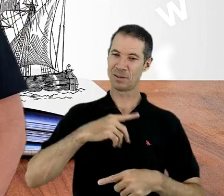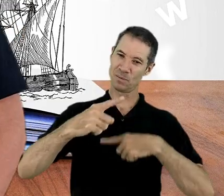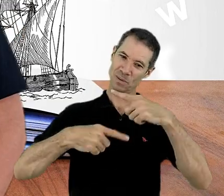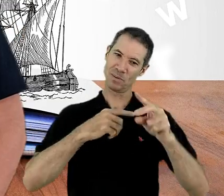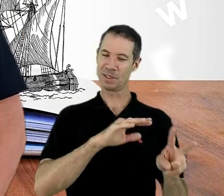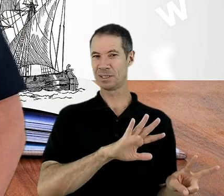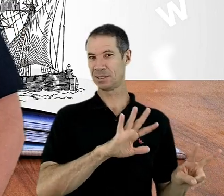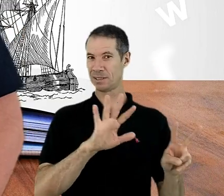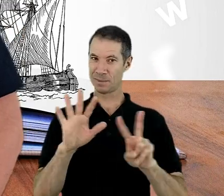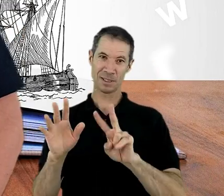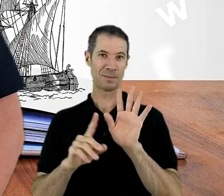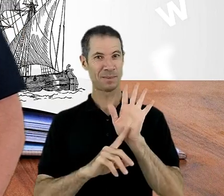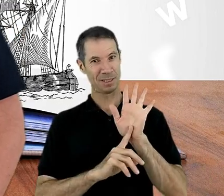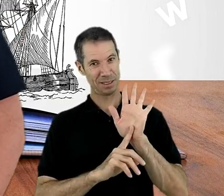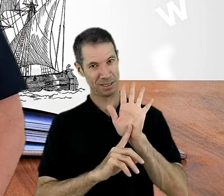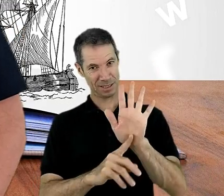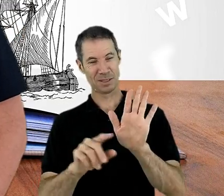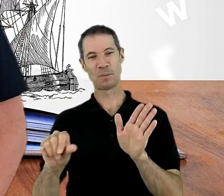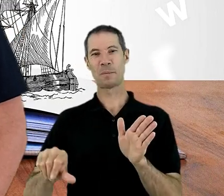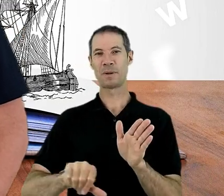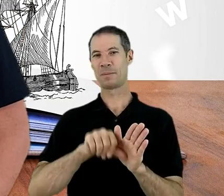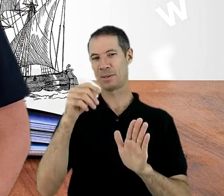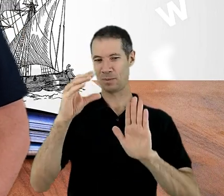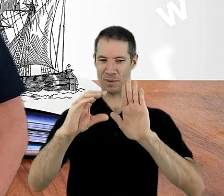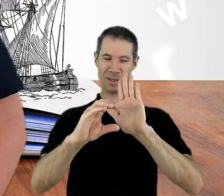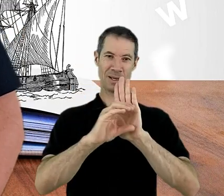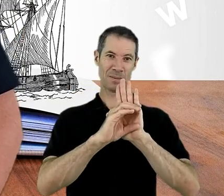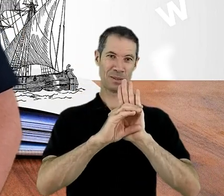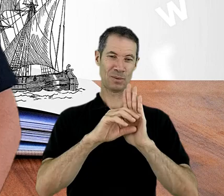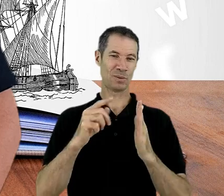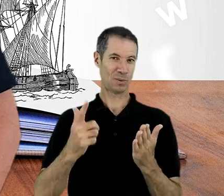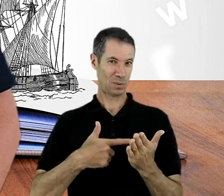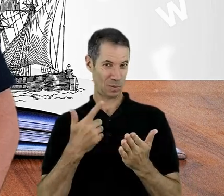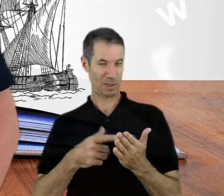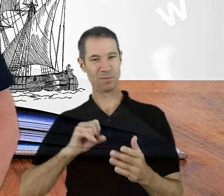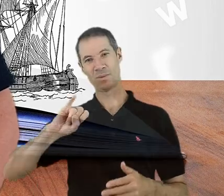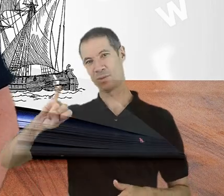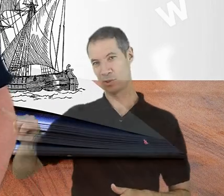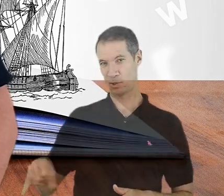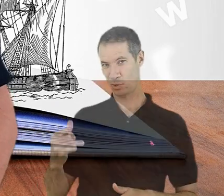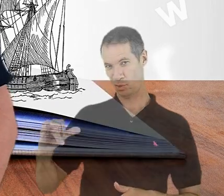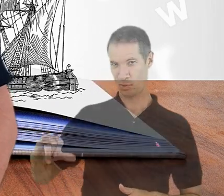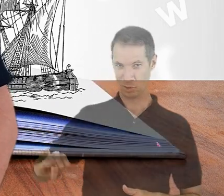apresentando o primeiro capítulo do livro de Jó.